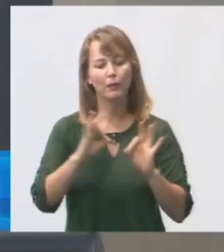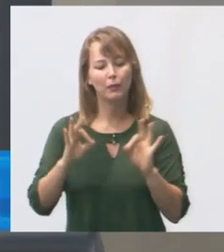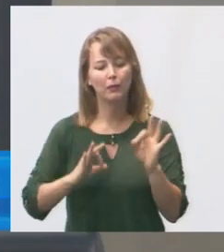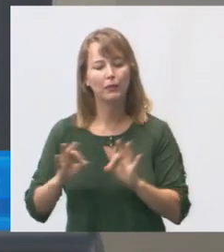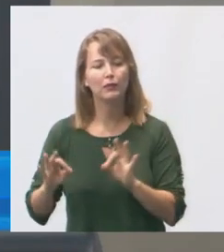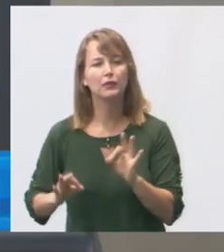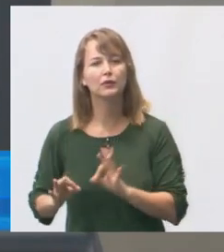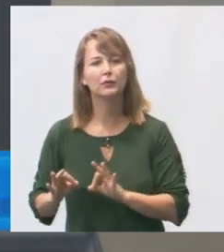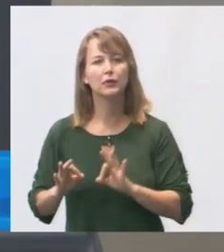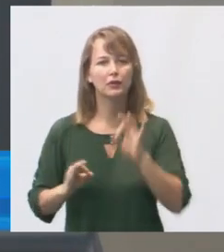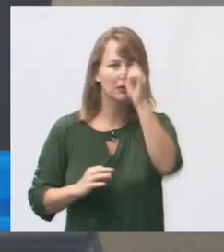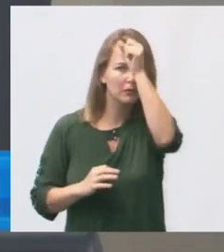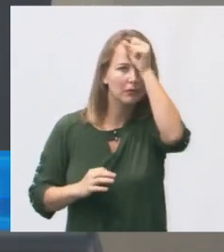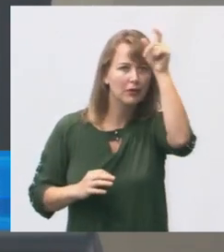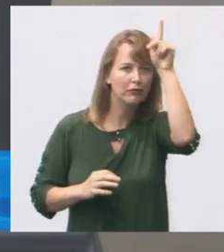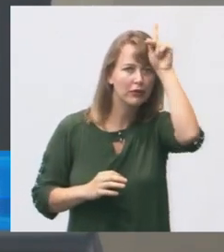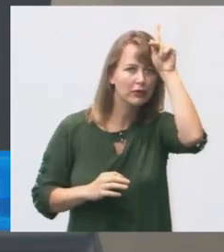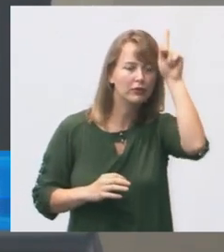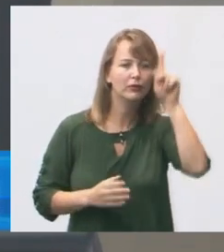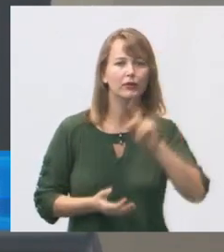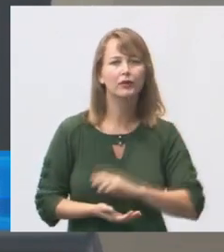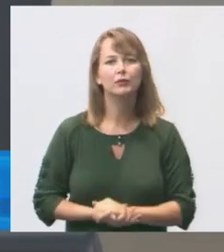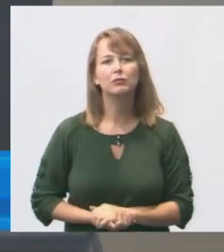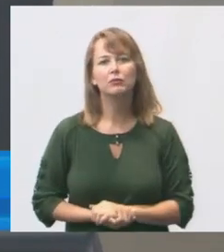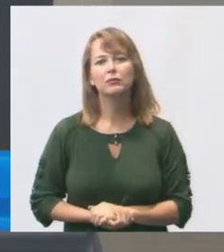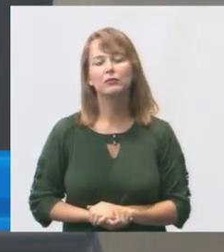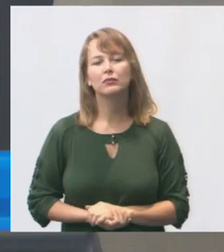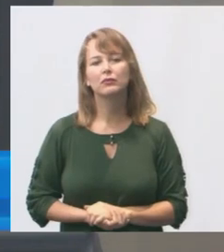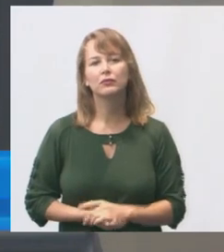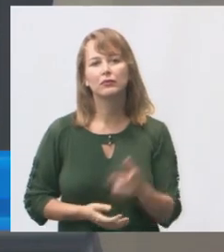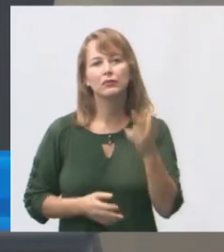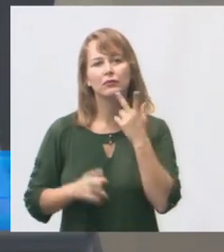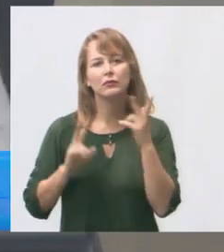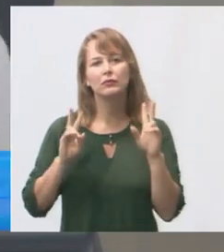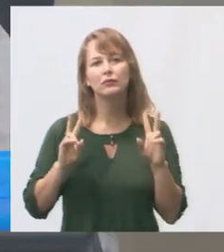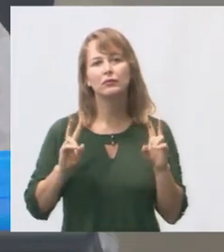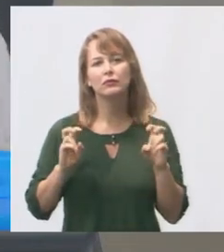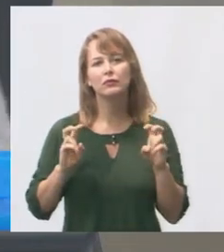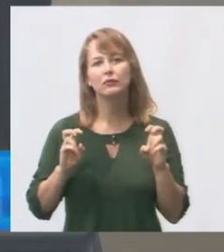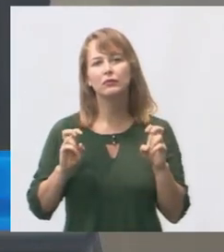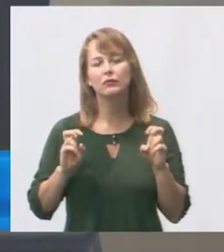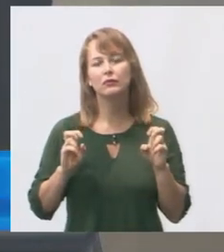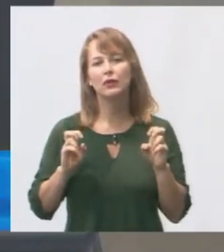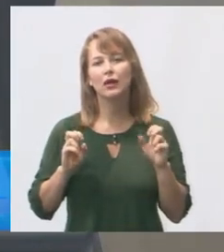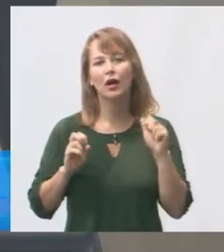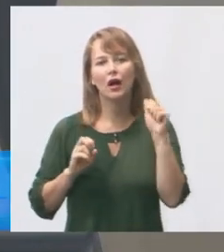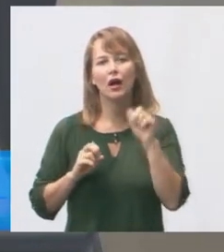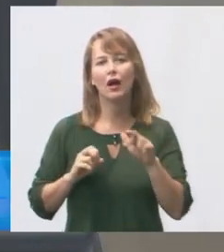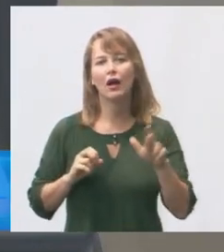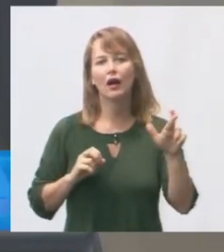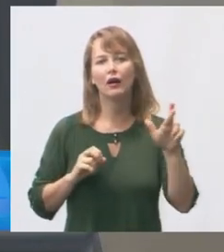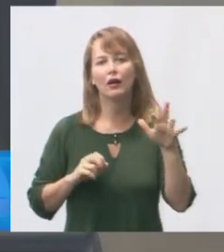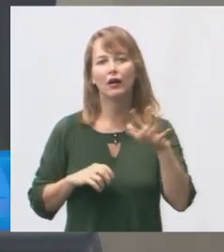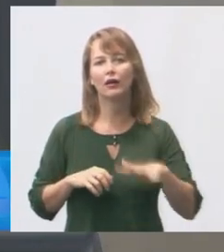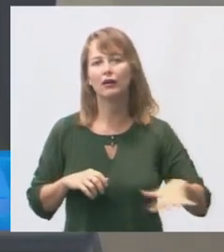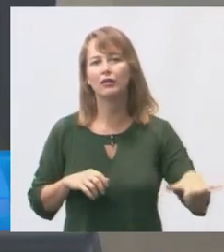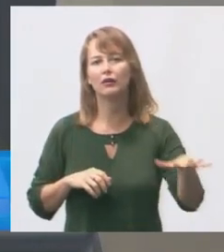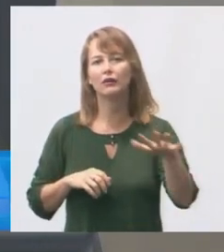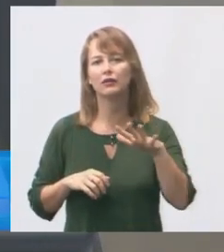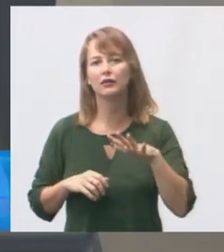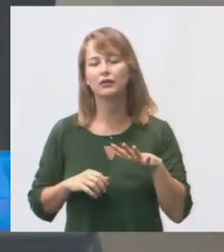da prefeitura no que diz respeito à climatização das